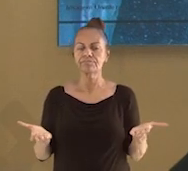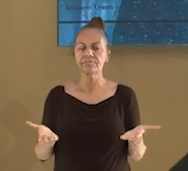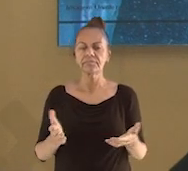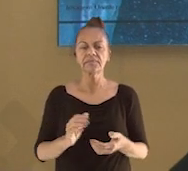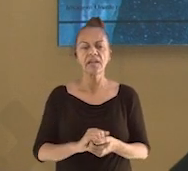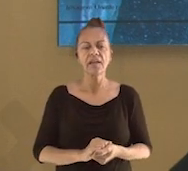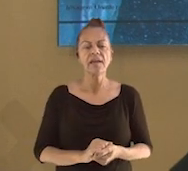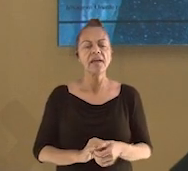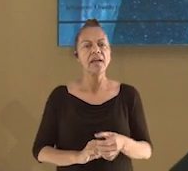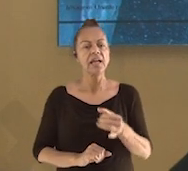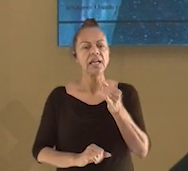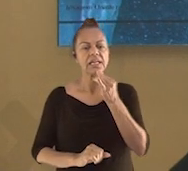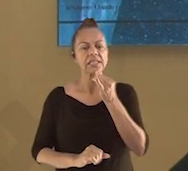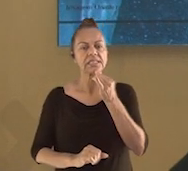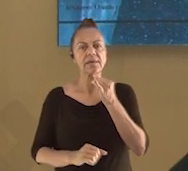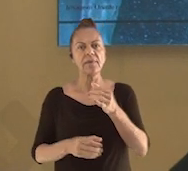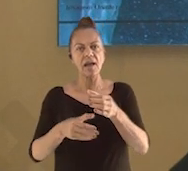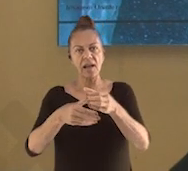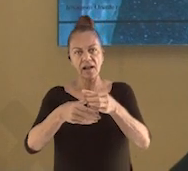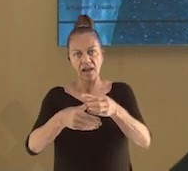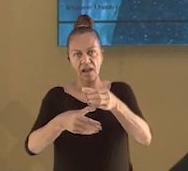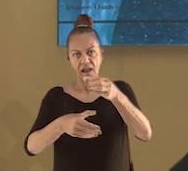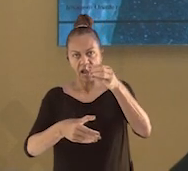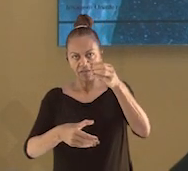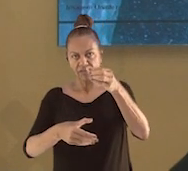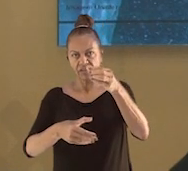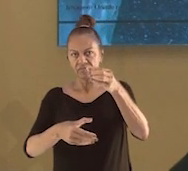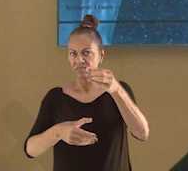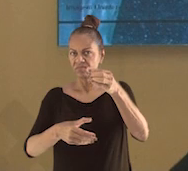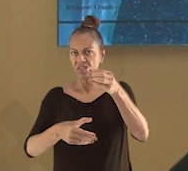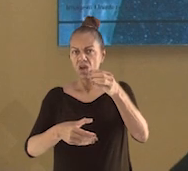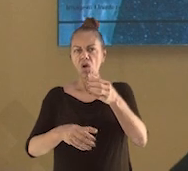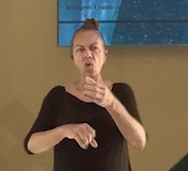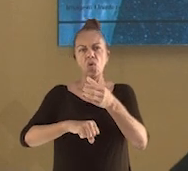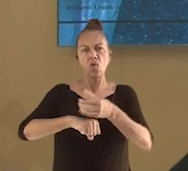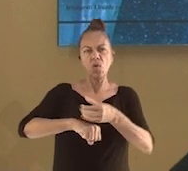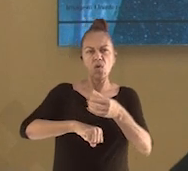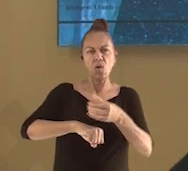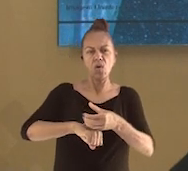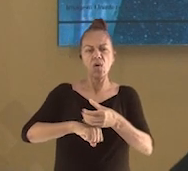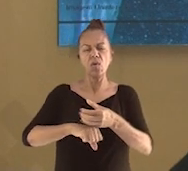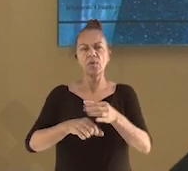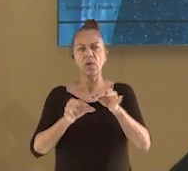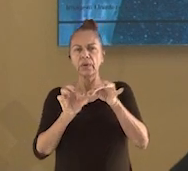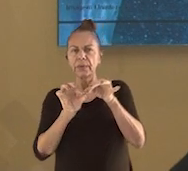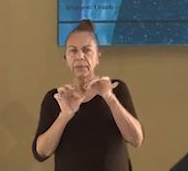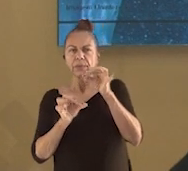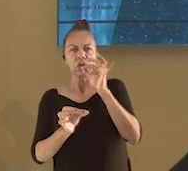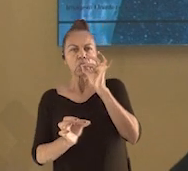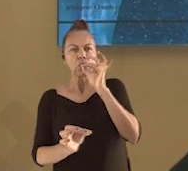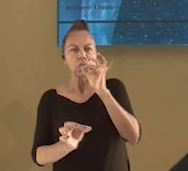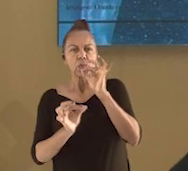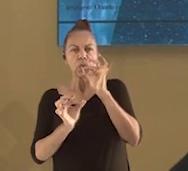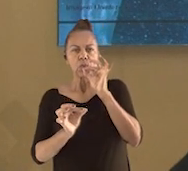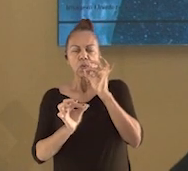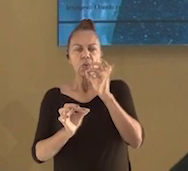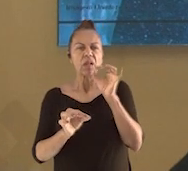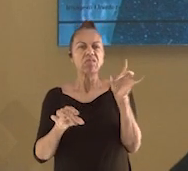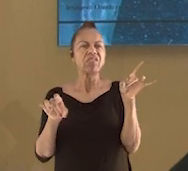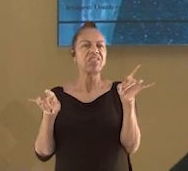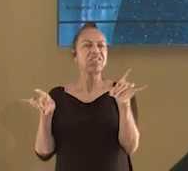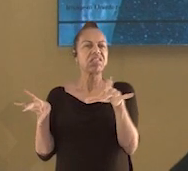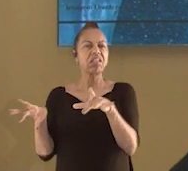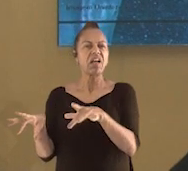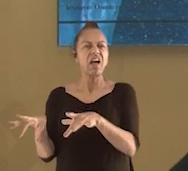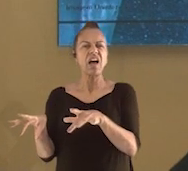uma garrafinha de água, jogar o recipiente, a garrafinha de plástico, ou um copo, ou até um canudo no chão,